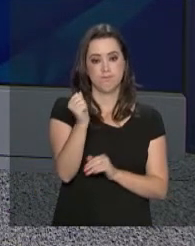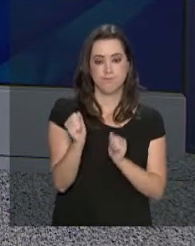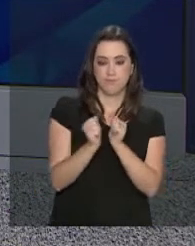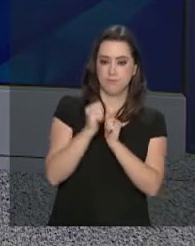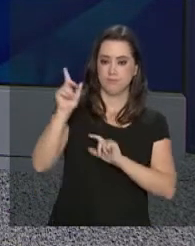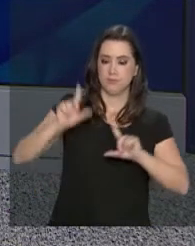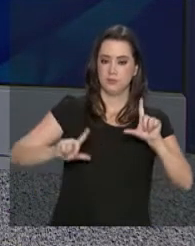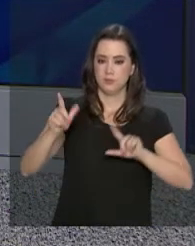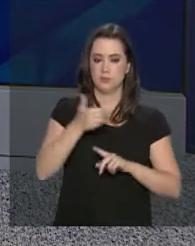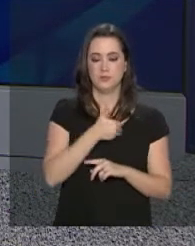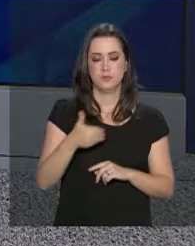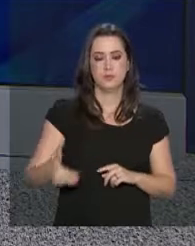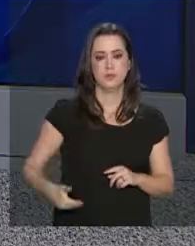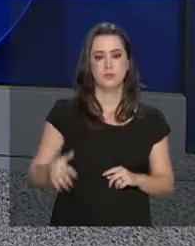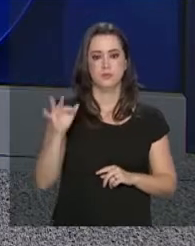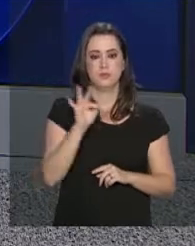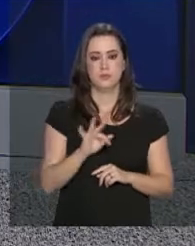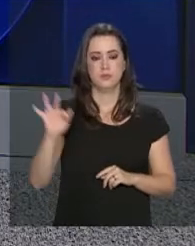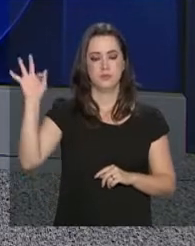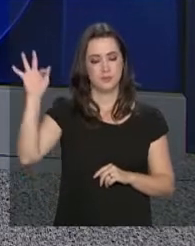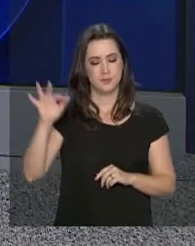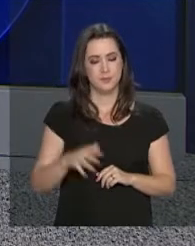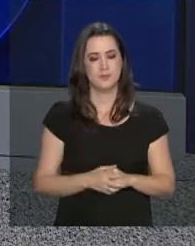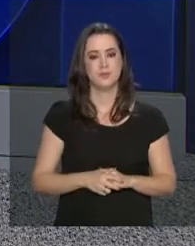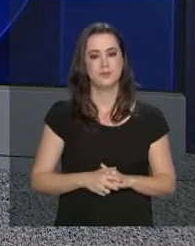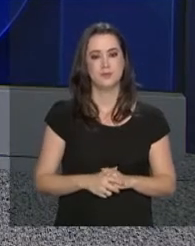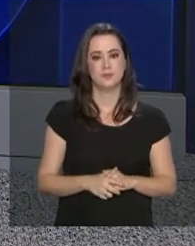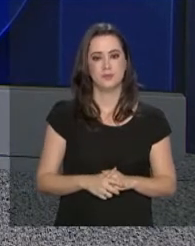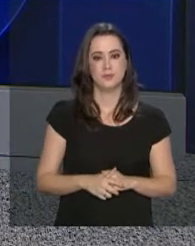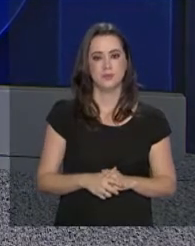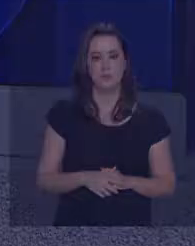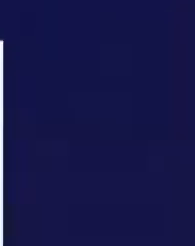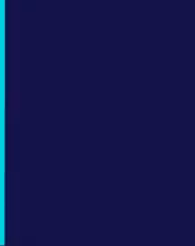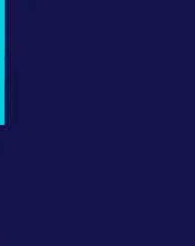para você e continue com a gente aqui na NBR, a TV do governo federal.